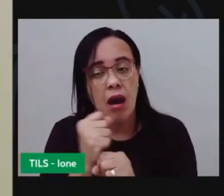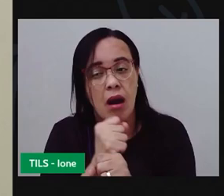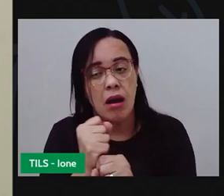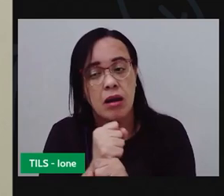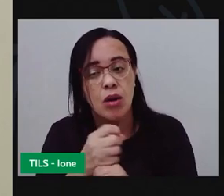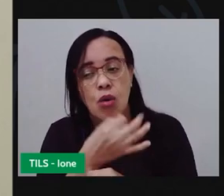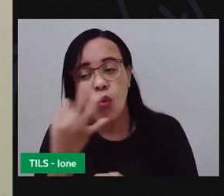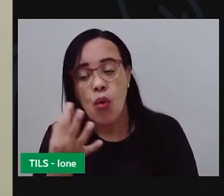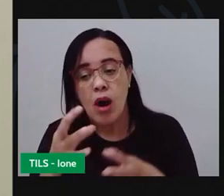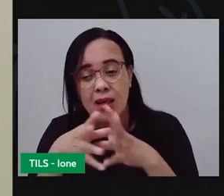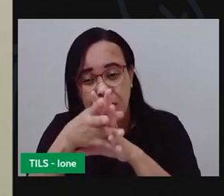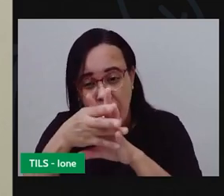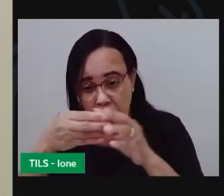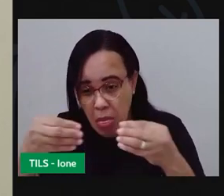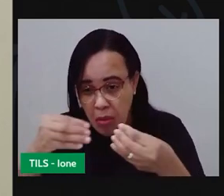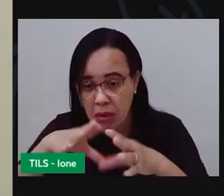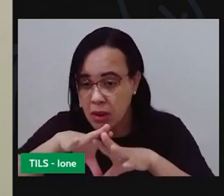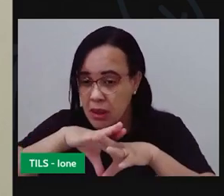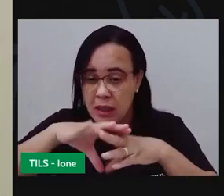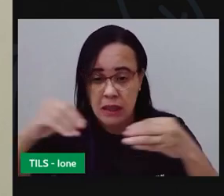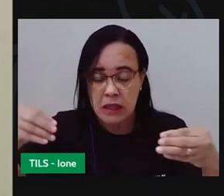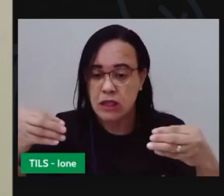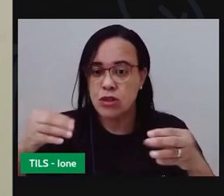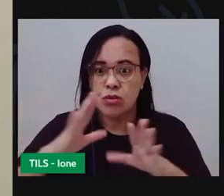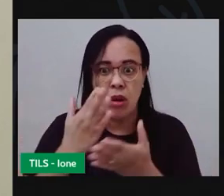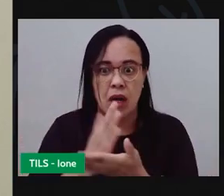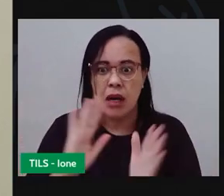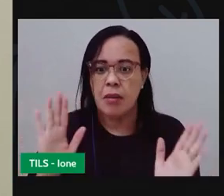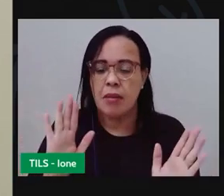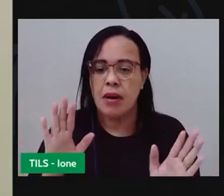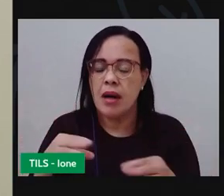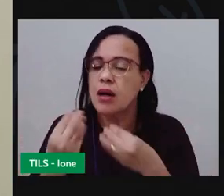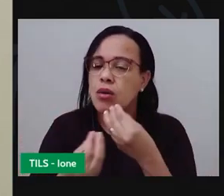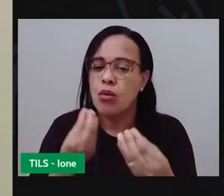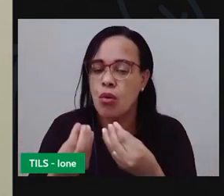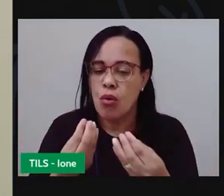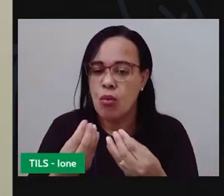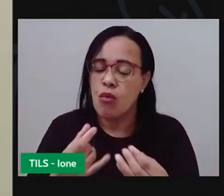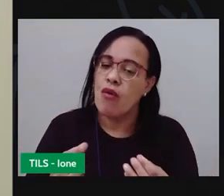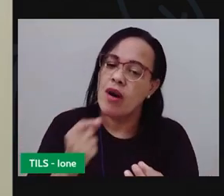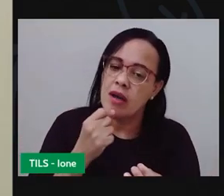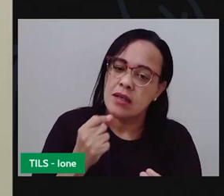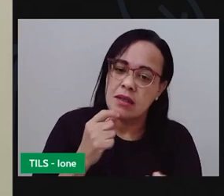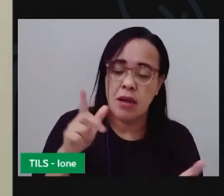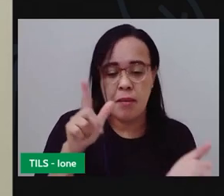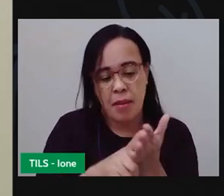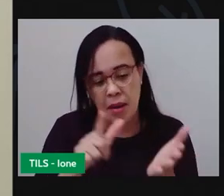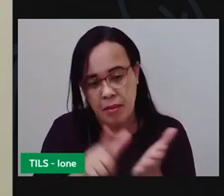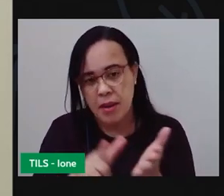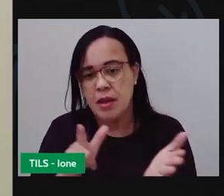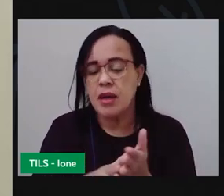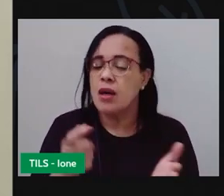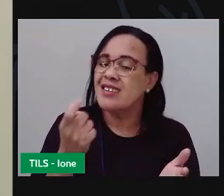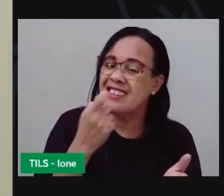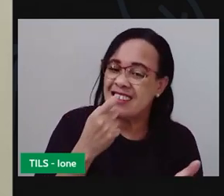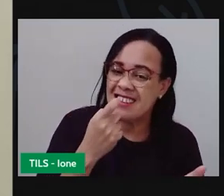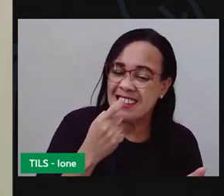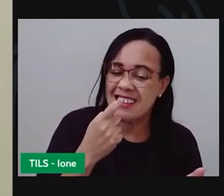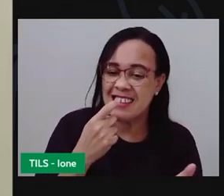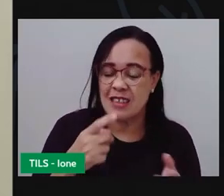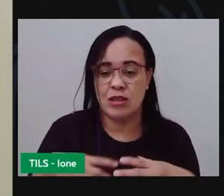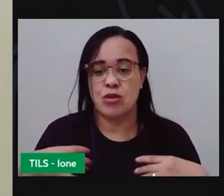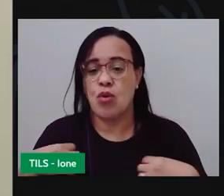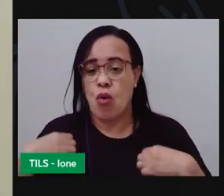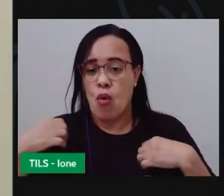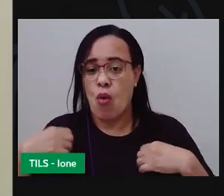esses materiais como metal papel tecido com o tempo que esses